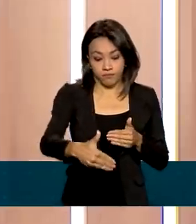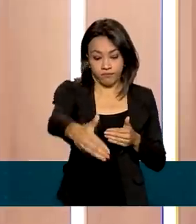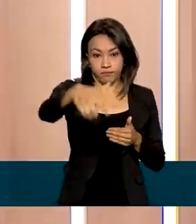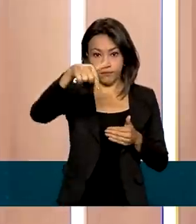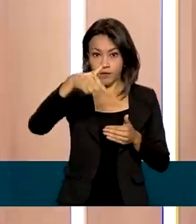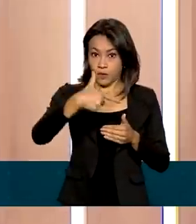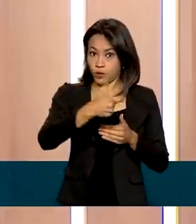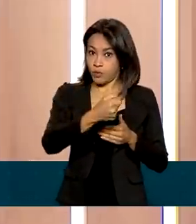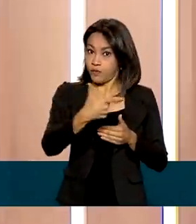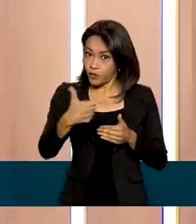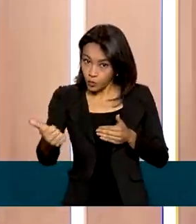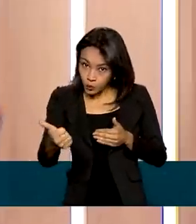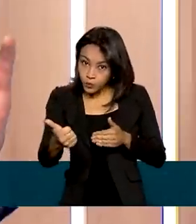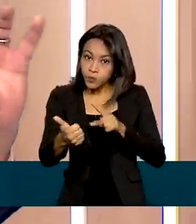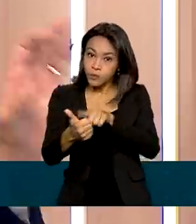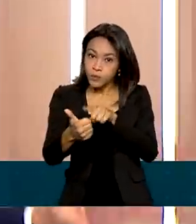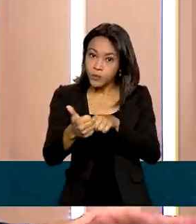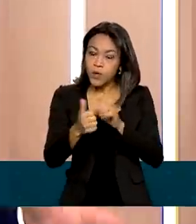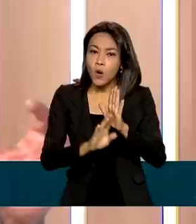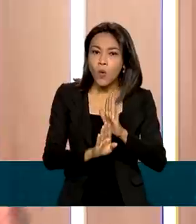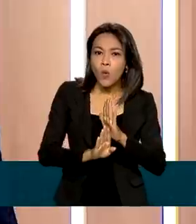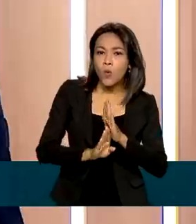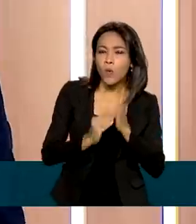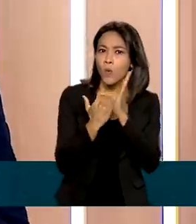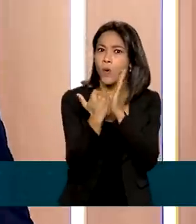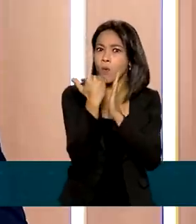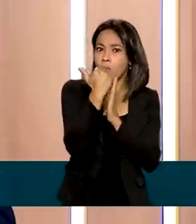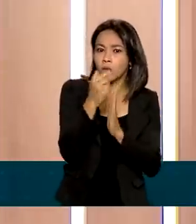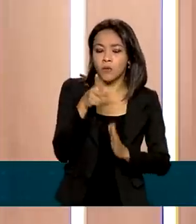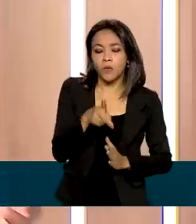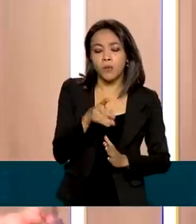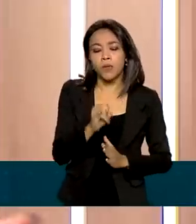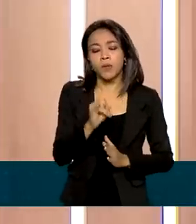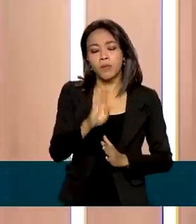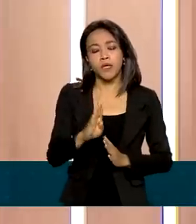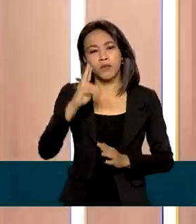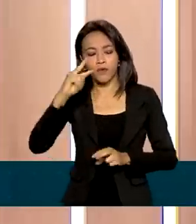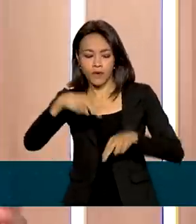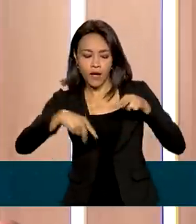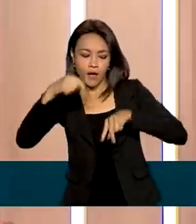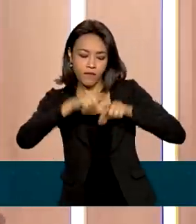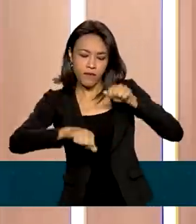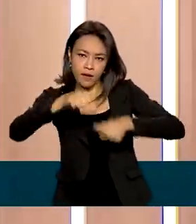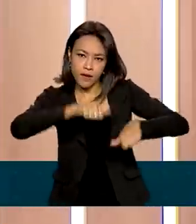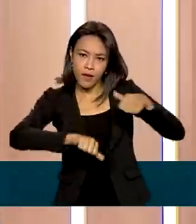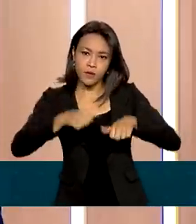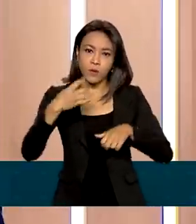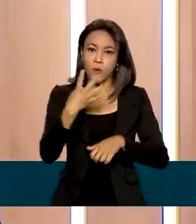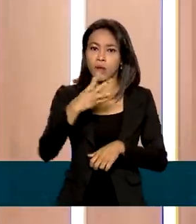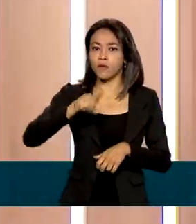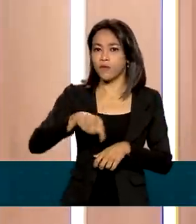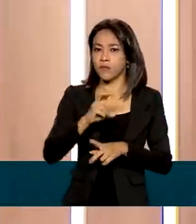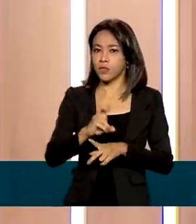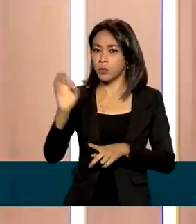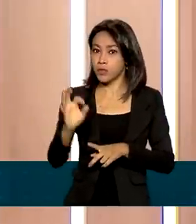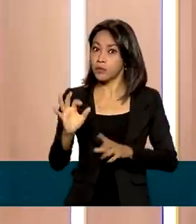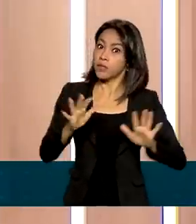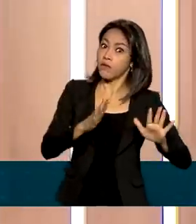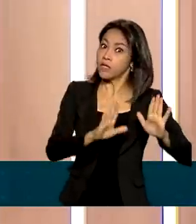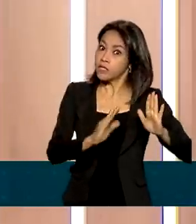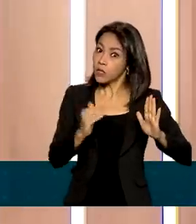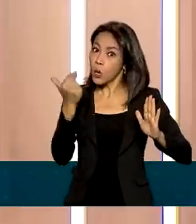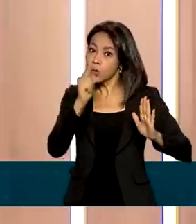o crescimento do PIB, que foi avaliado pelo mercado em alguma coisa em torno de 4,5%, talvez chegue a um valor